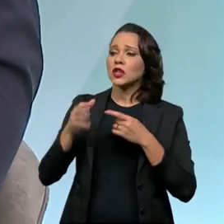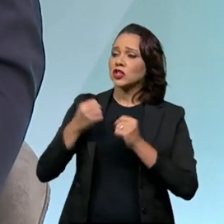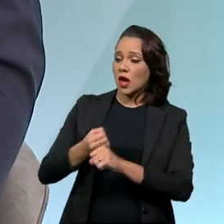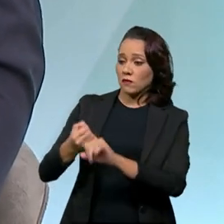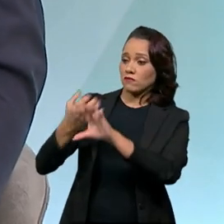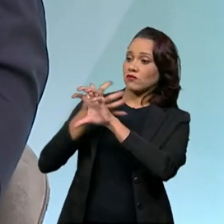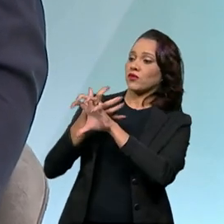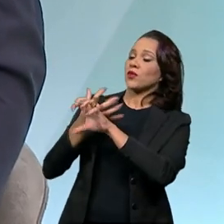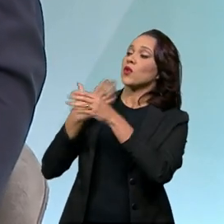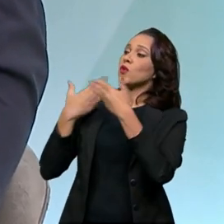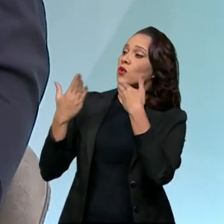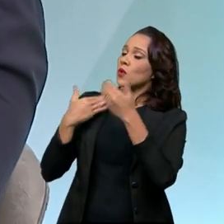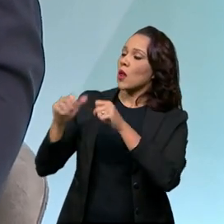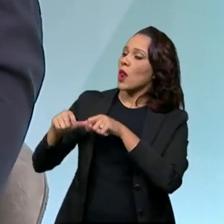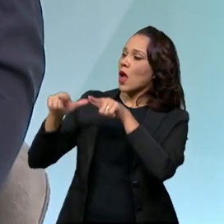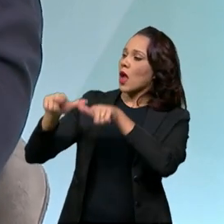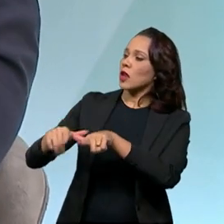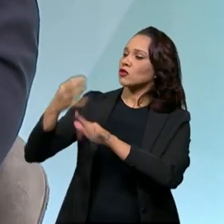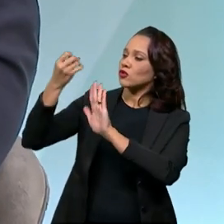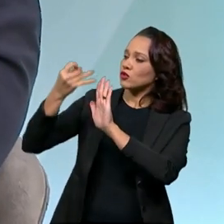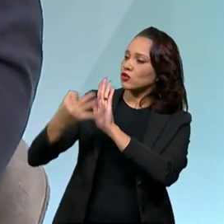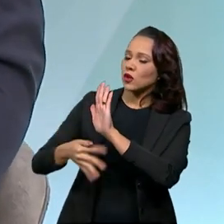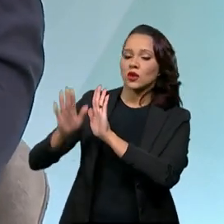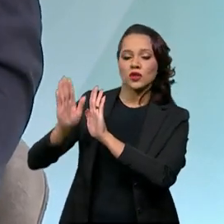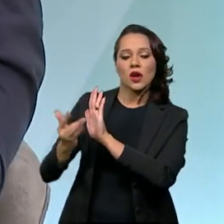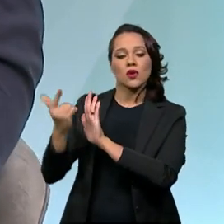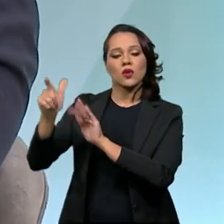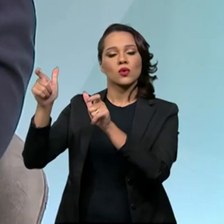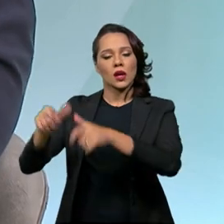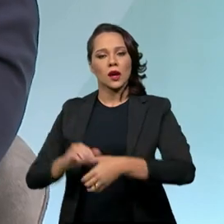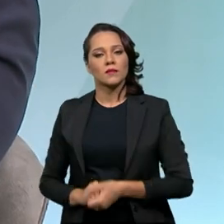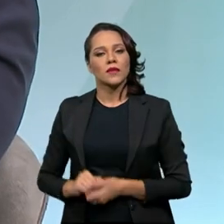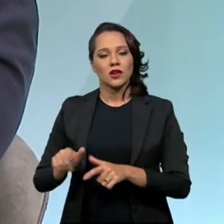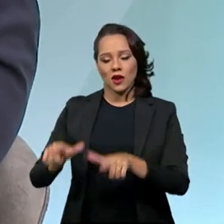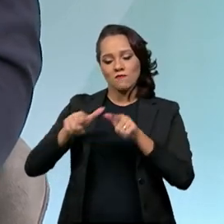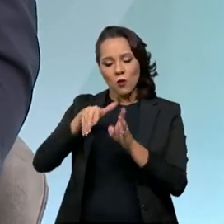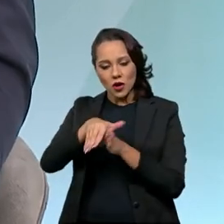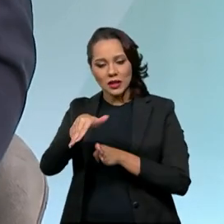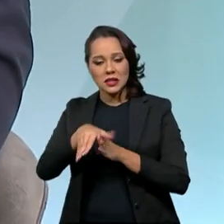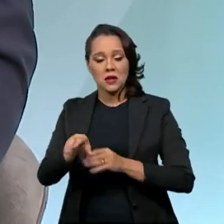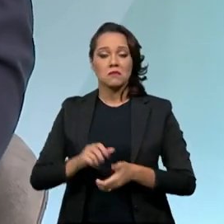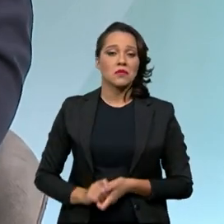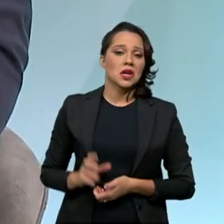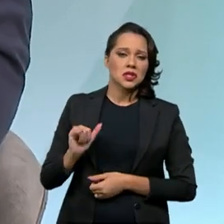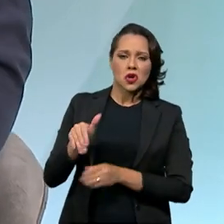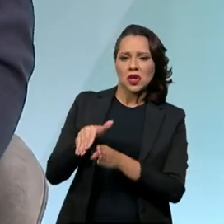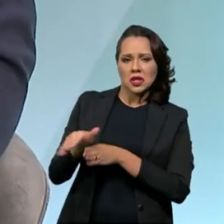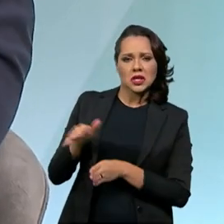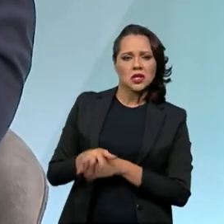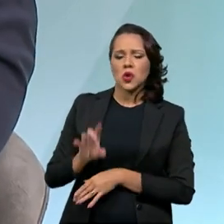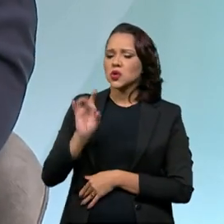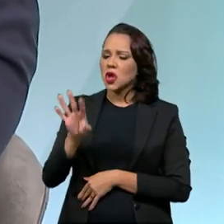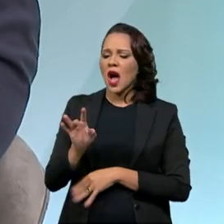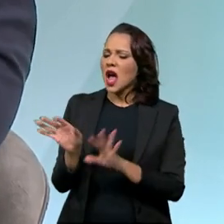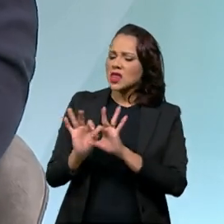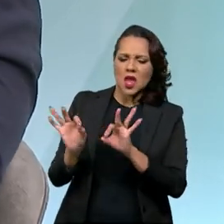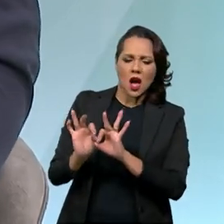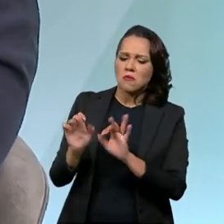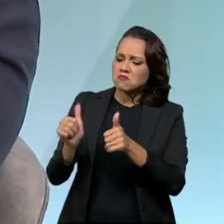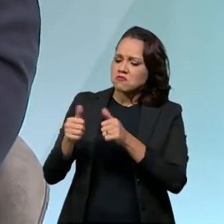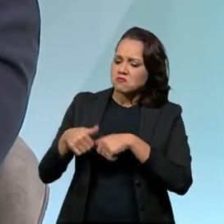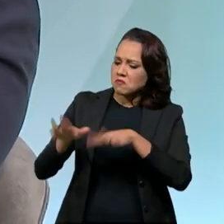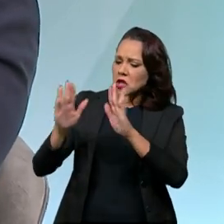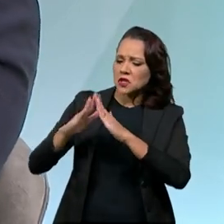é lido e laudado por um médico que está distante, em outra região do país, e ele já recebe a orientação ali. Seja orientação, simplesmente não é nada, ok,